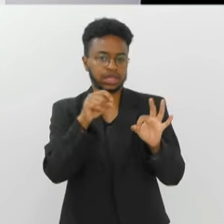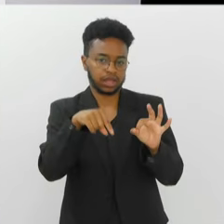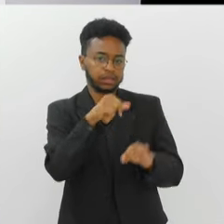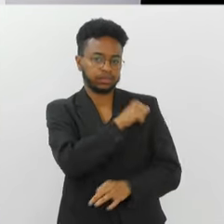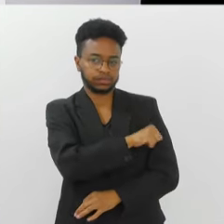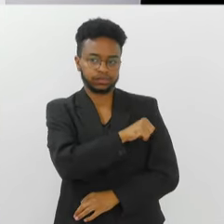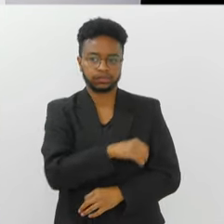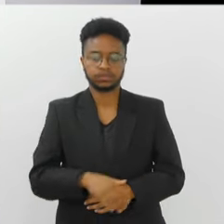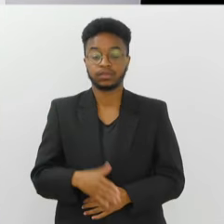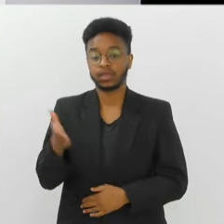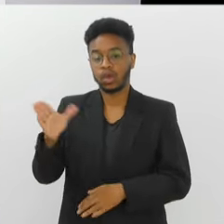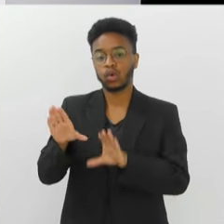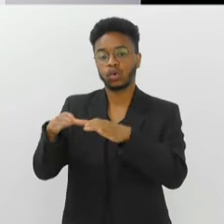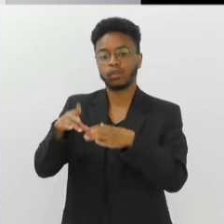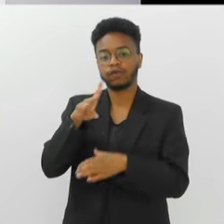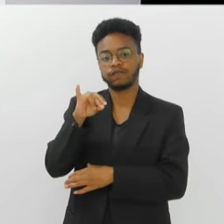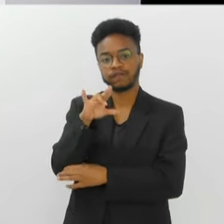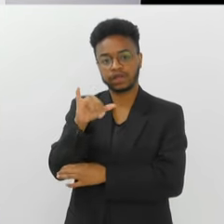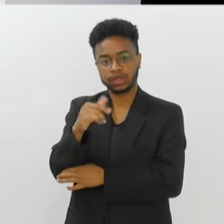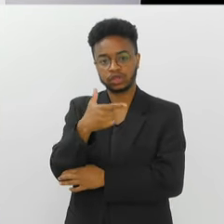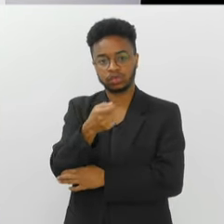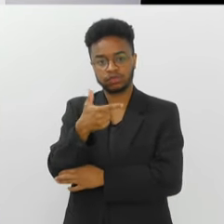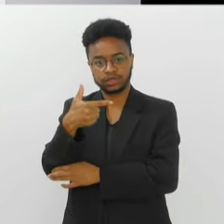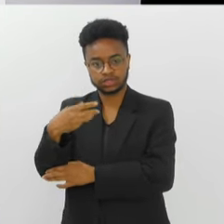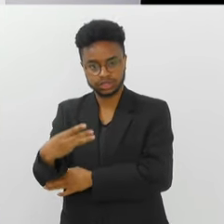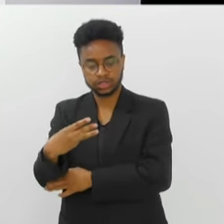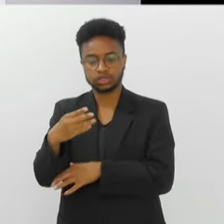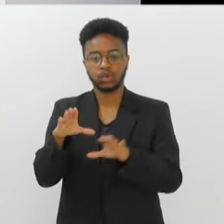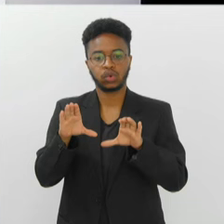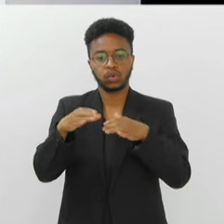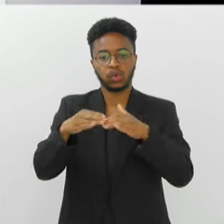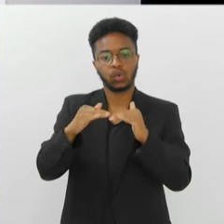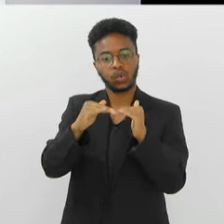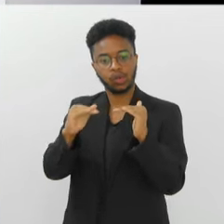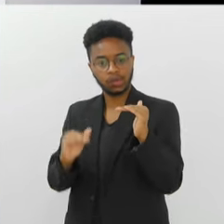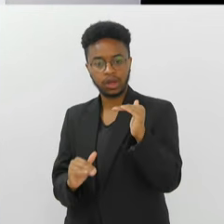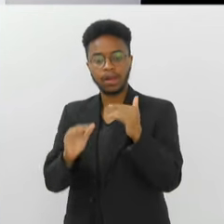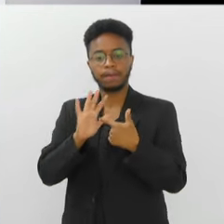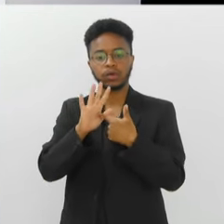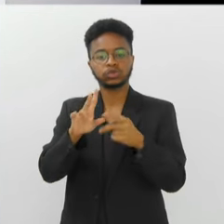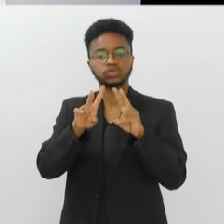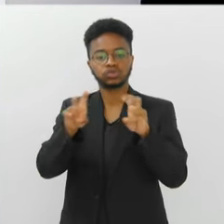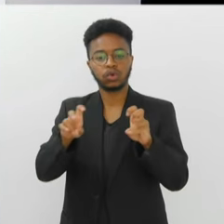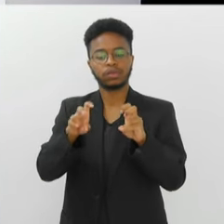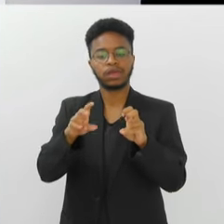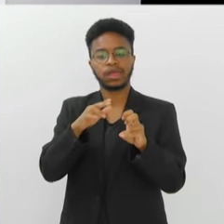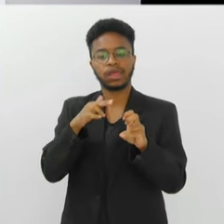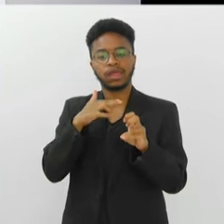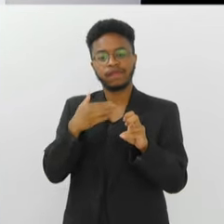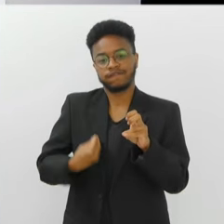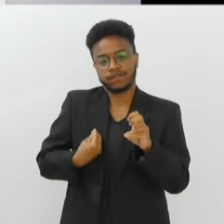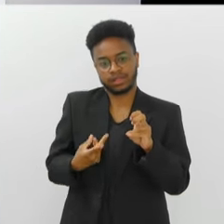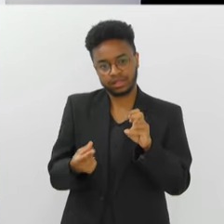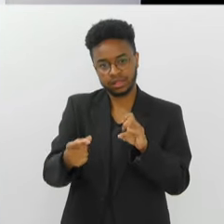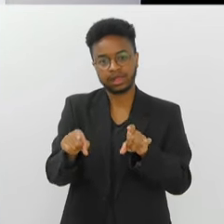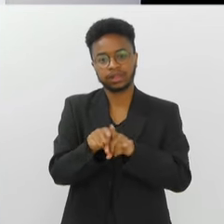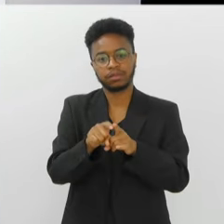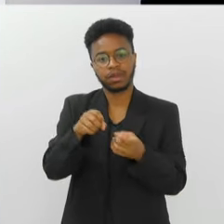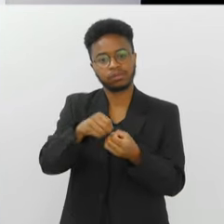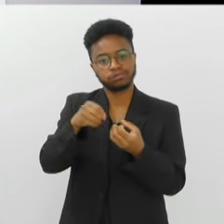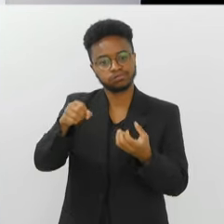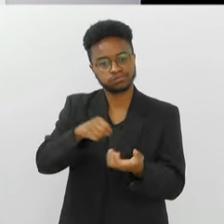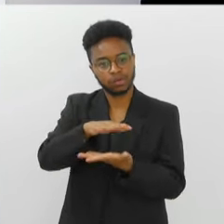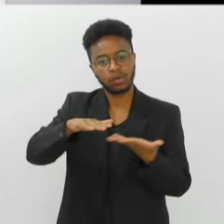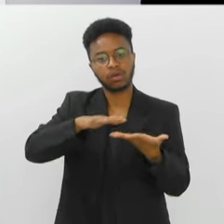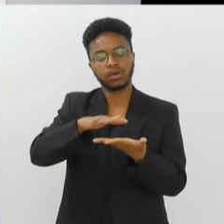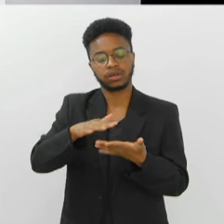Eu assisti daqui do Rio. Aqui é o Vai Vai 2023, no grupo de acesso, falava sobre a imortalidade, o Big Bang. Era o Abre